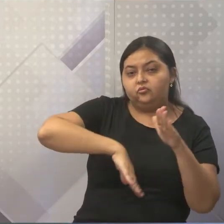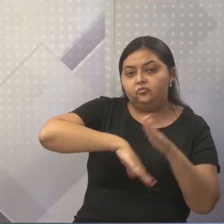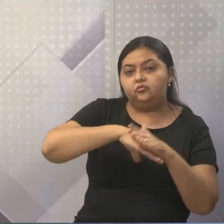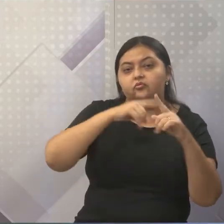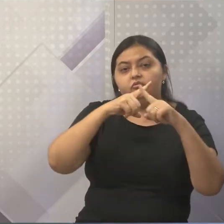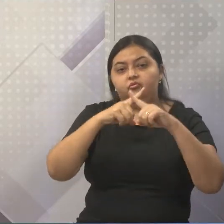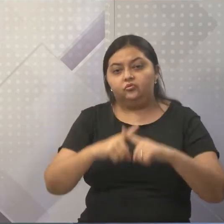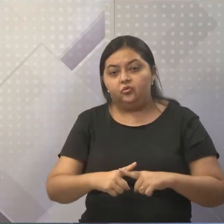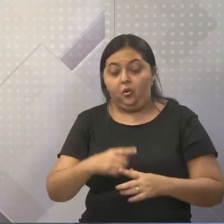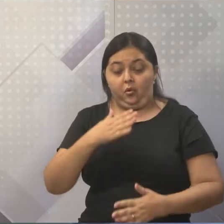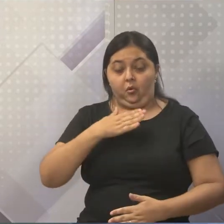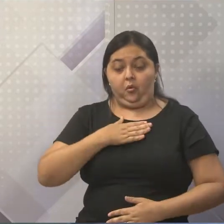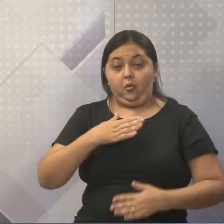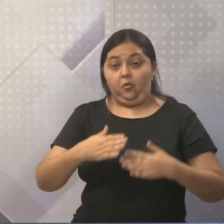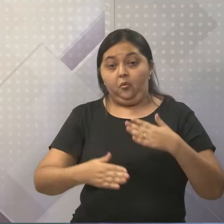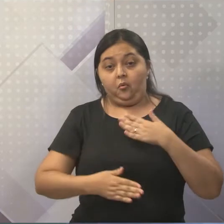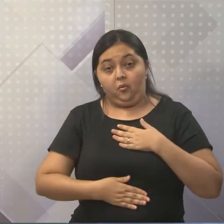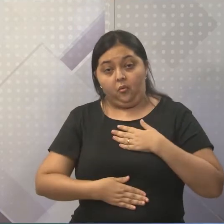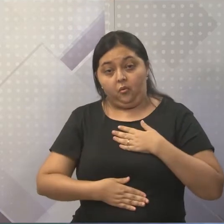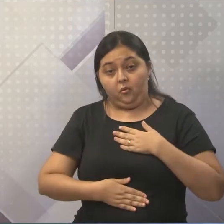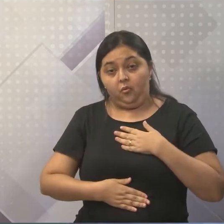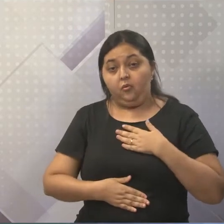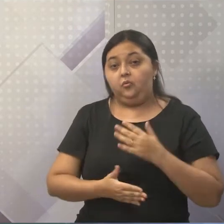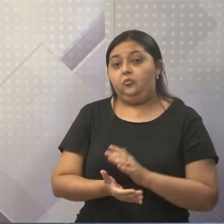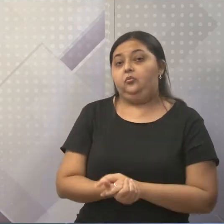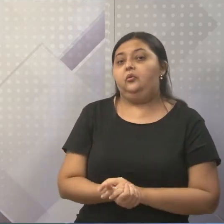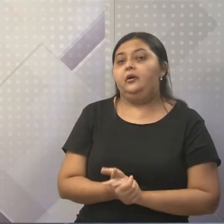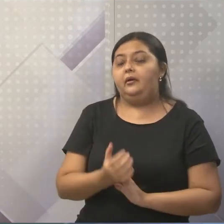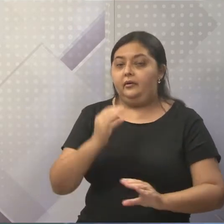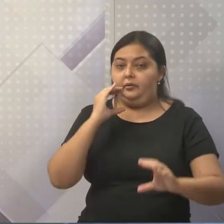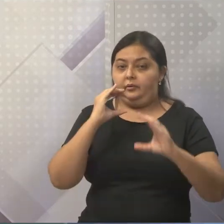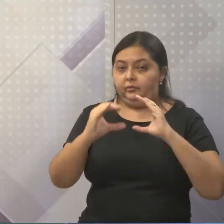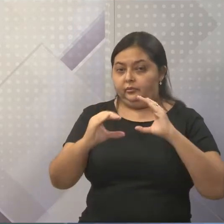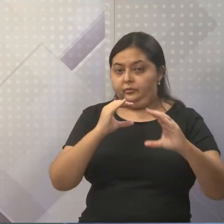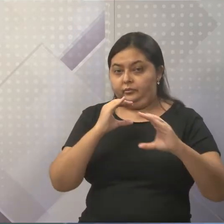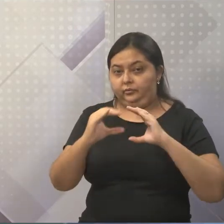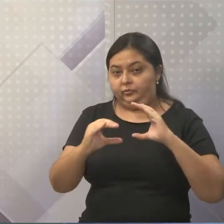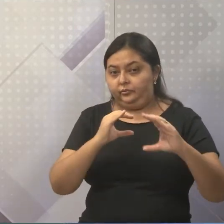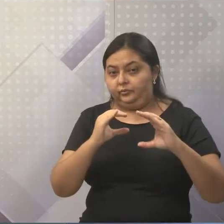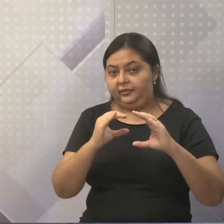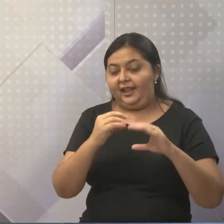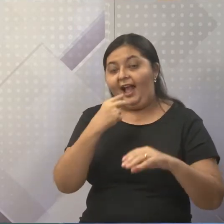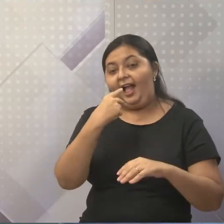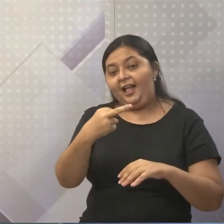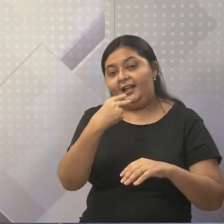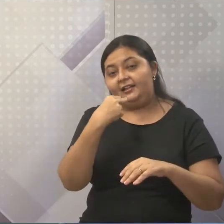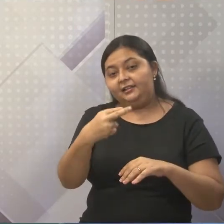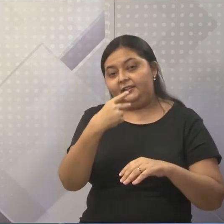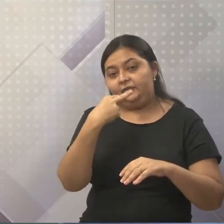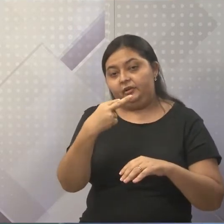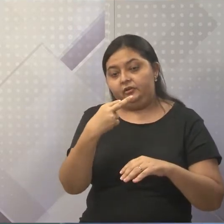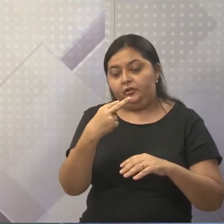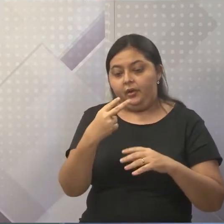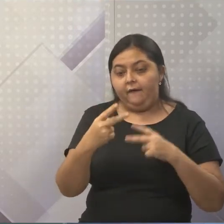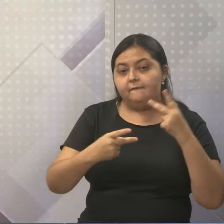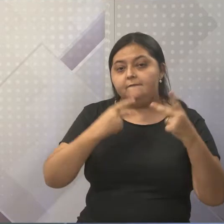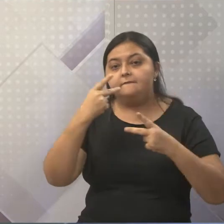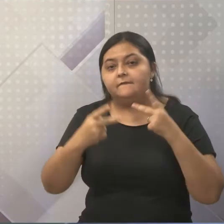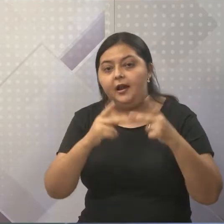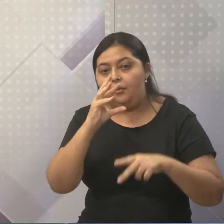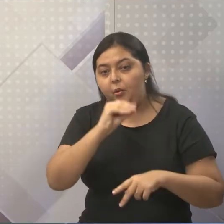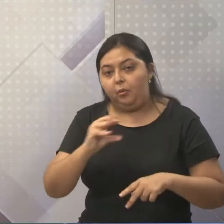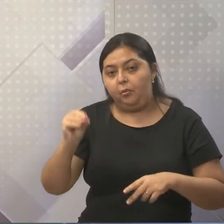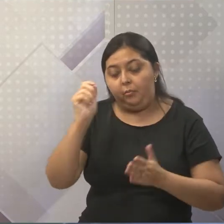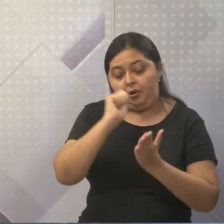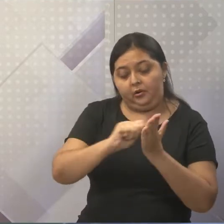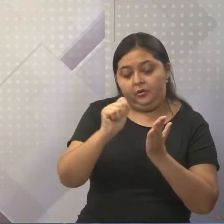Integir o próprio corpo, Exatamente. É uma comunicação. Então, a comunicação em si, a linguagem em si, não é só a falada ou a escrita.